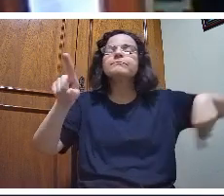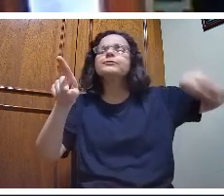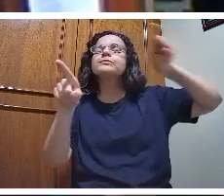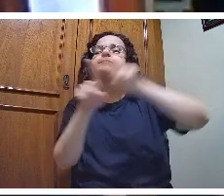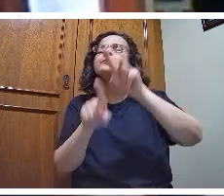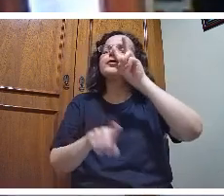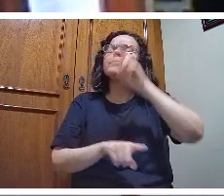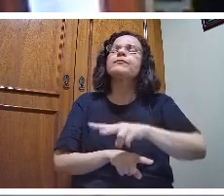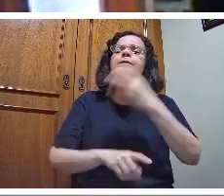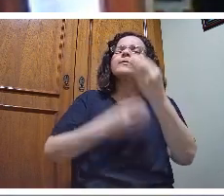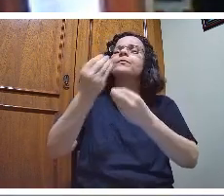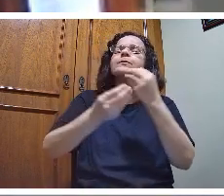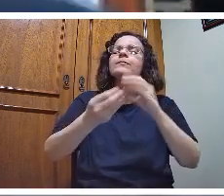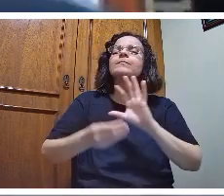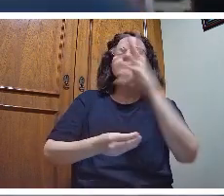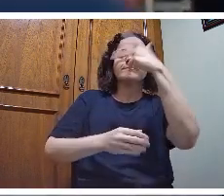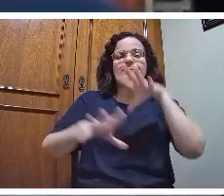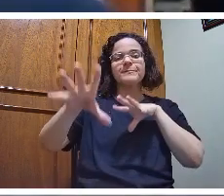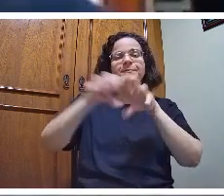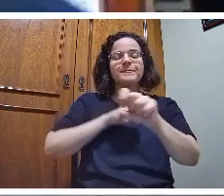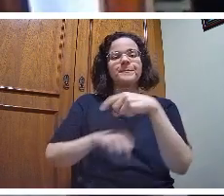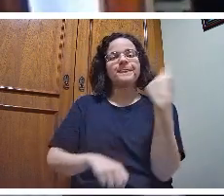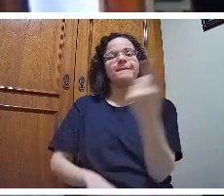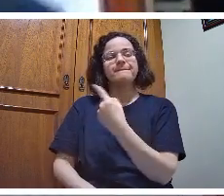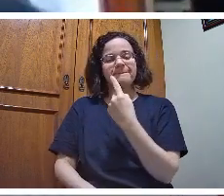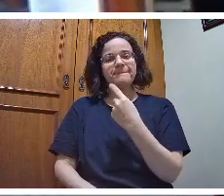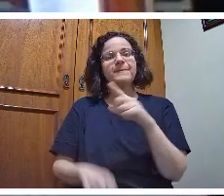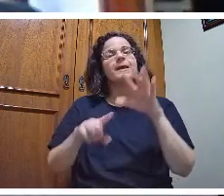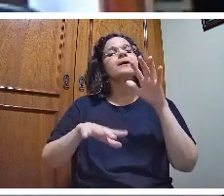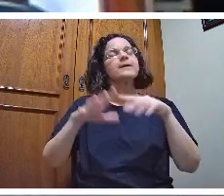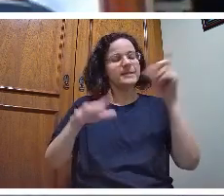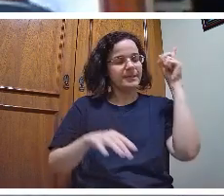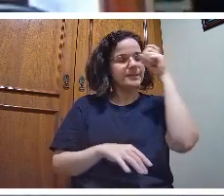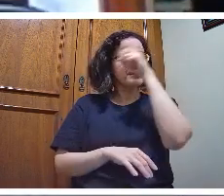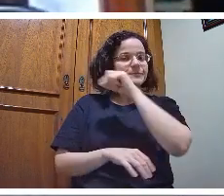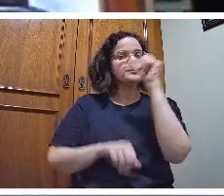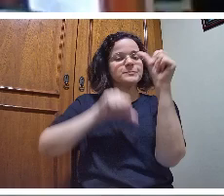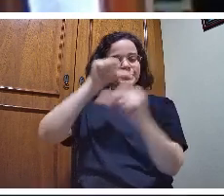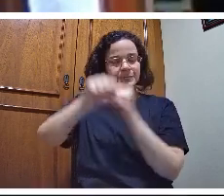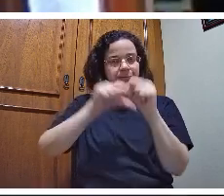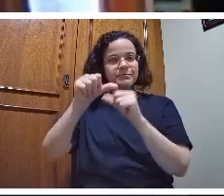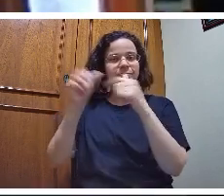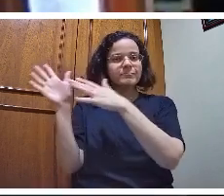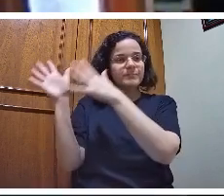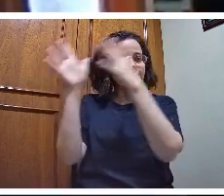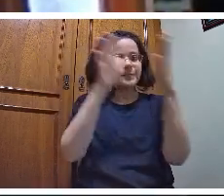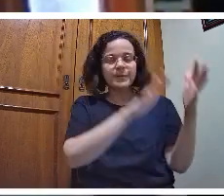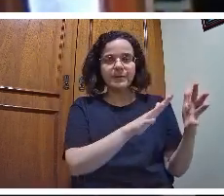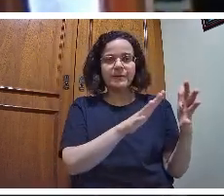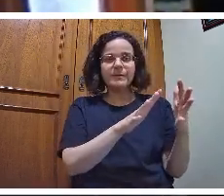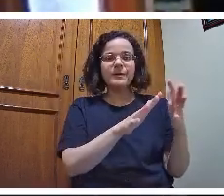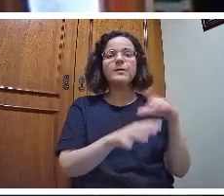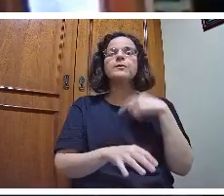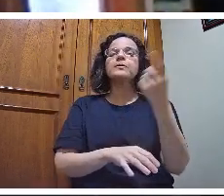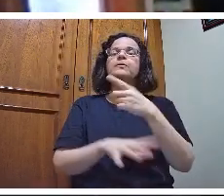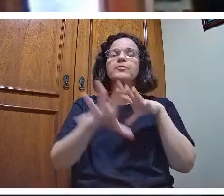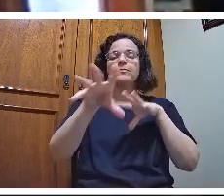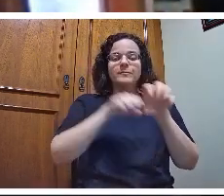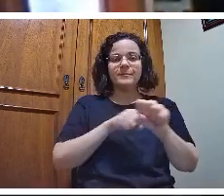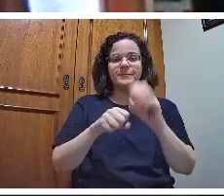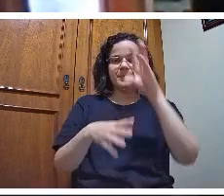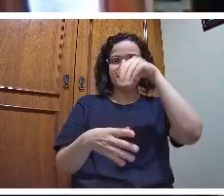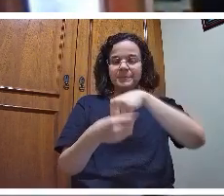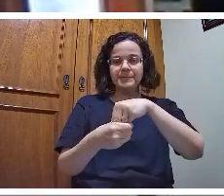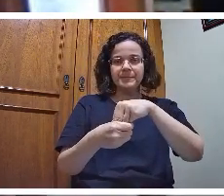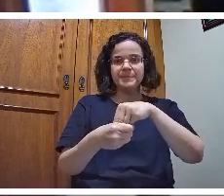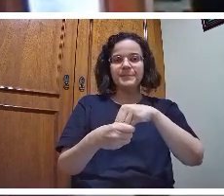é difícil a gente mudar o processo que nós fomos formados dentro dele. Então, não dá para se desvestir e jogar fora